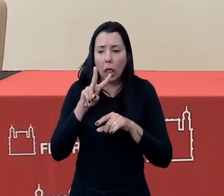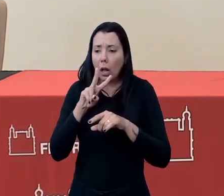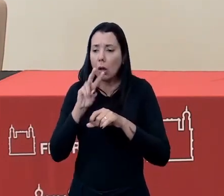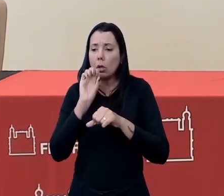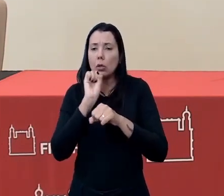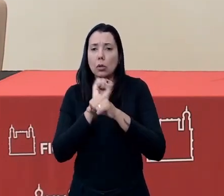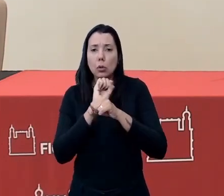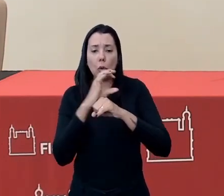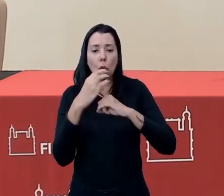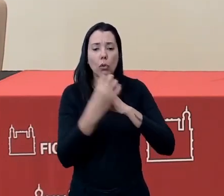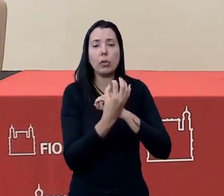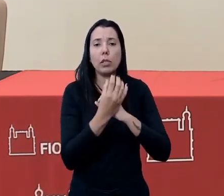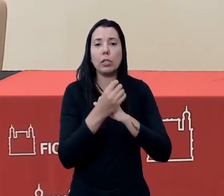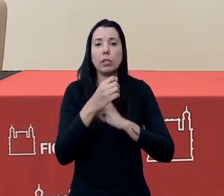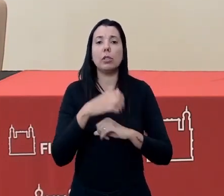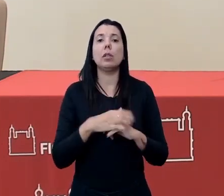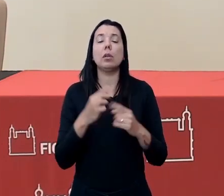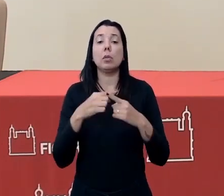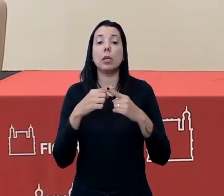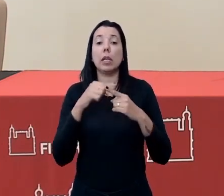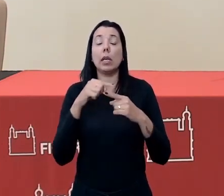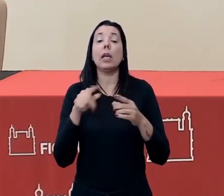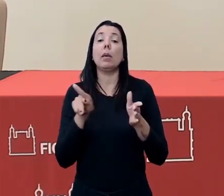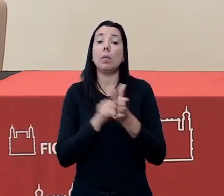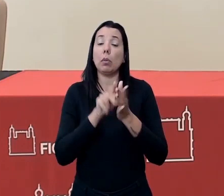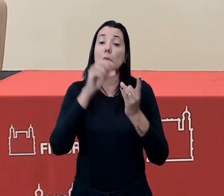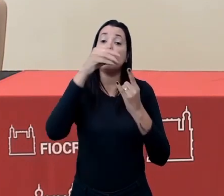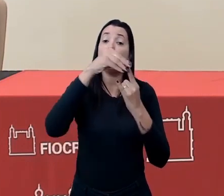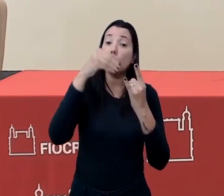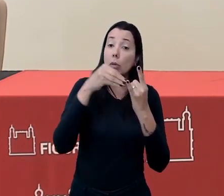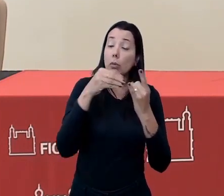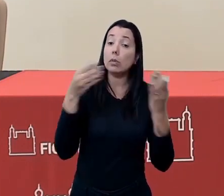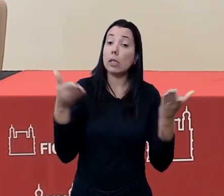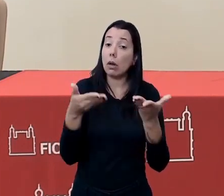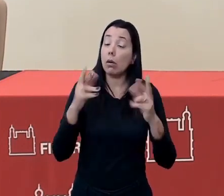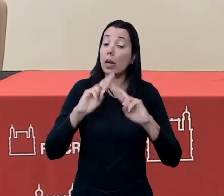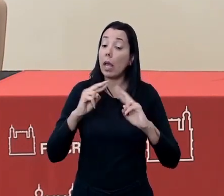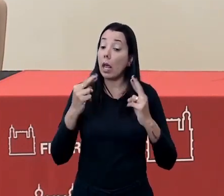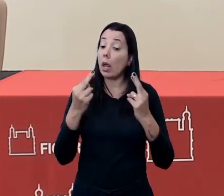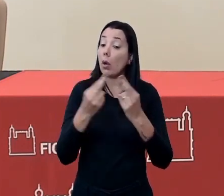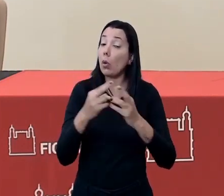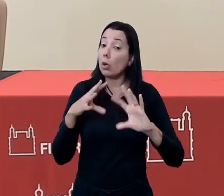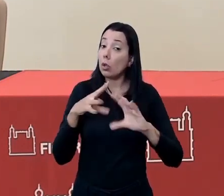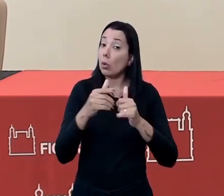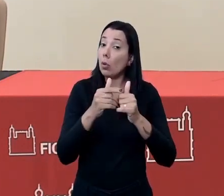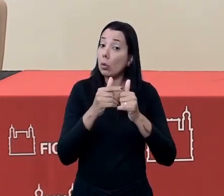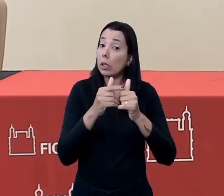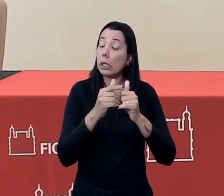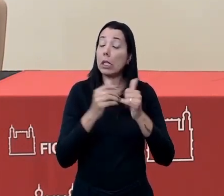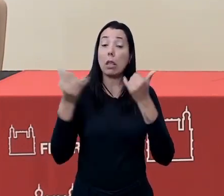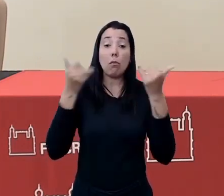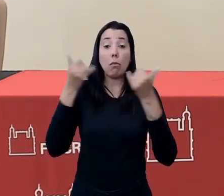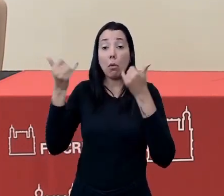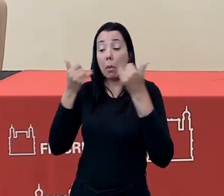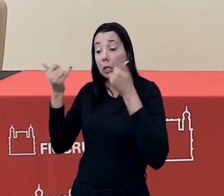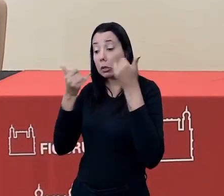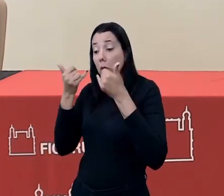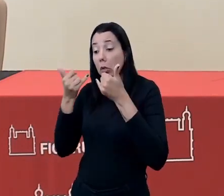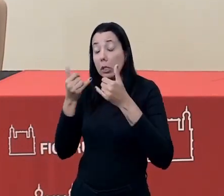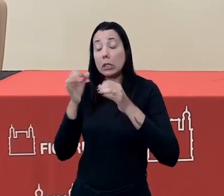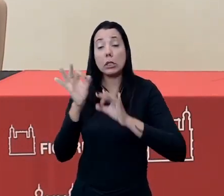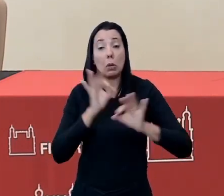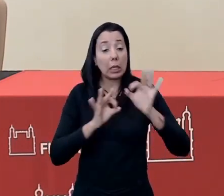Monitora Covid-19, que são os portais da Fiocruz, que nesse momento reúnem todas as informações construídas por